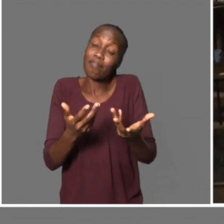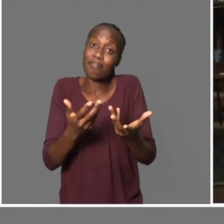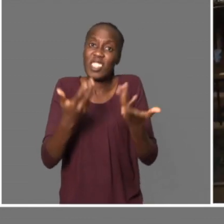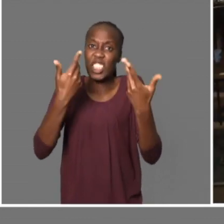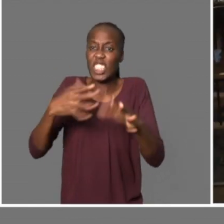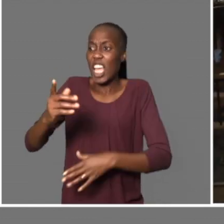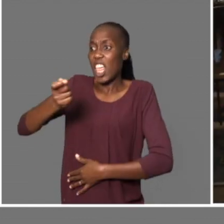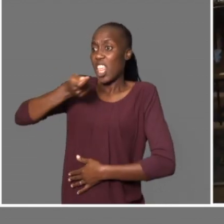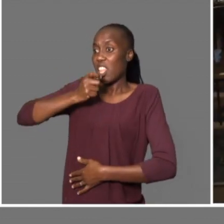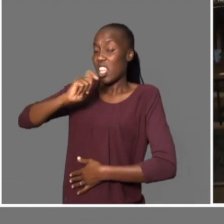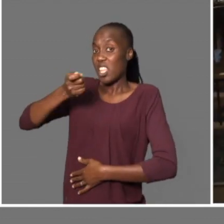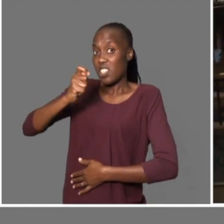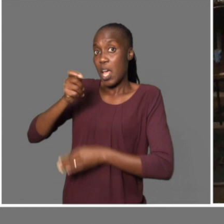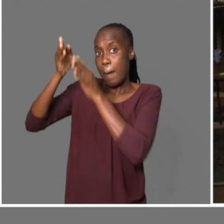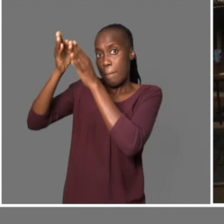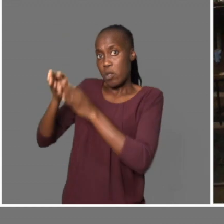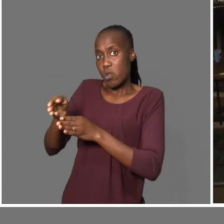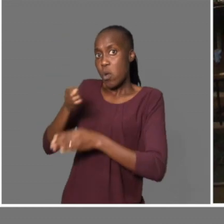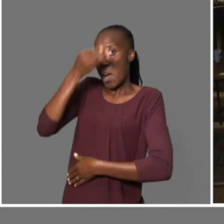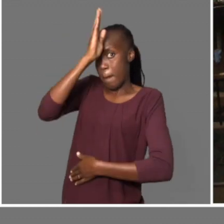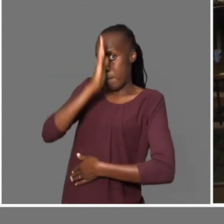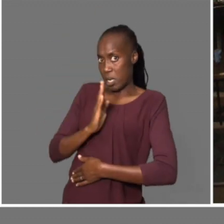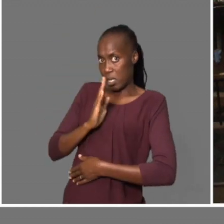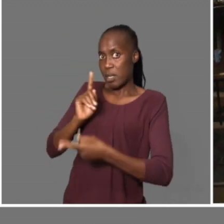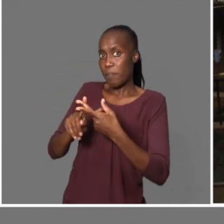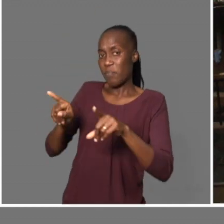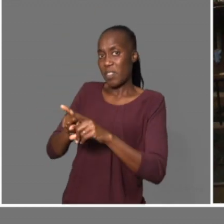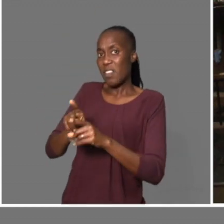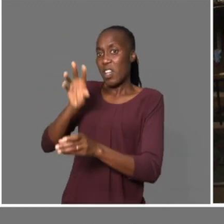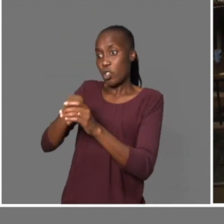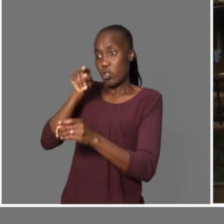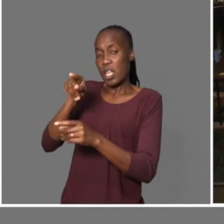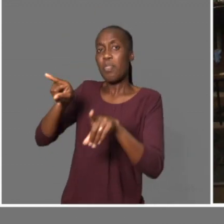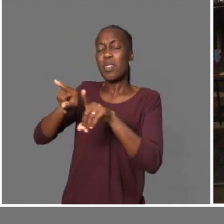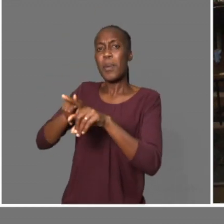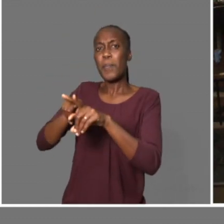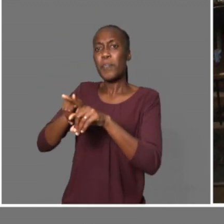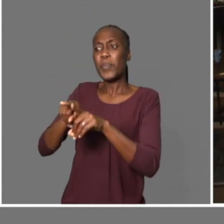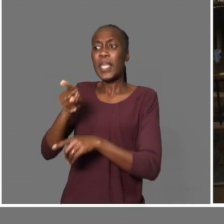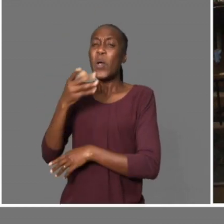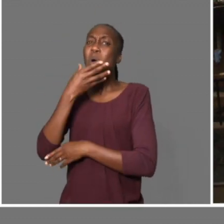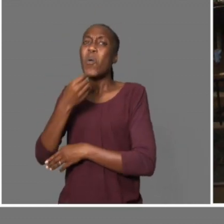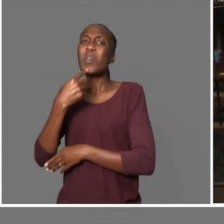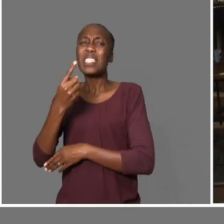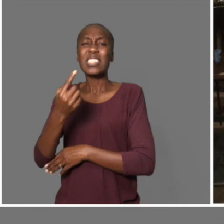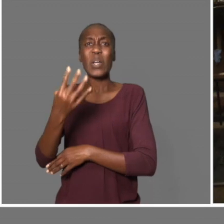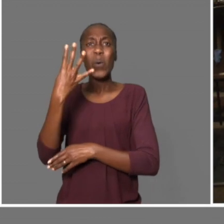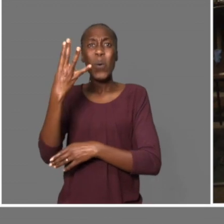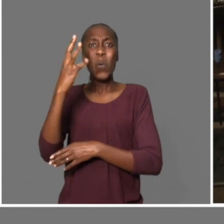Mas posso dizer que até um dia, numa entrevista, um brasileiro que estava lá, o presidente,